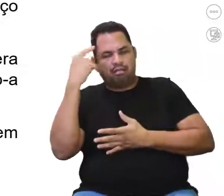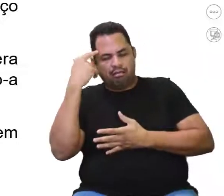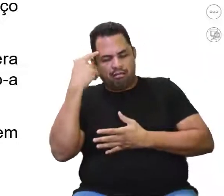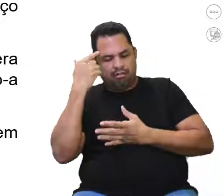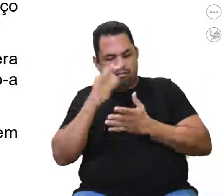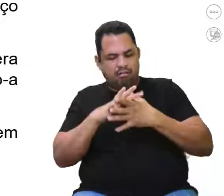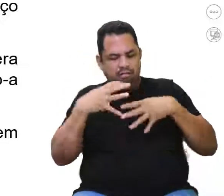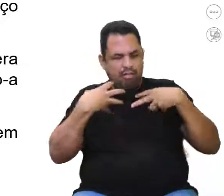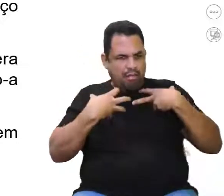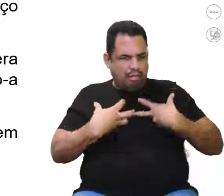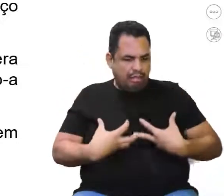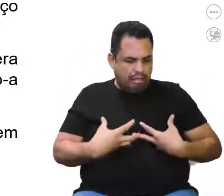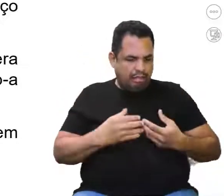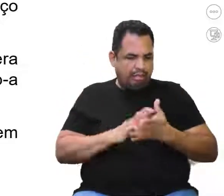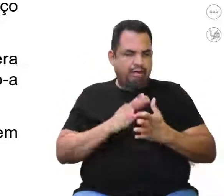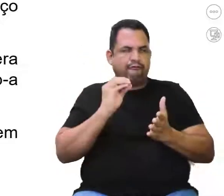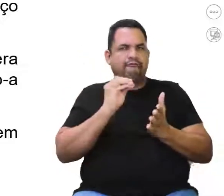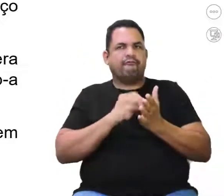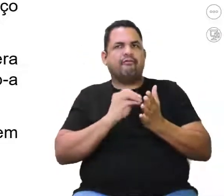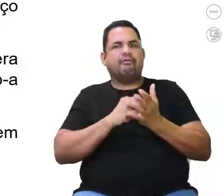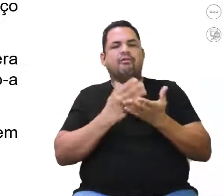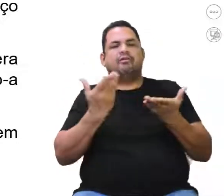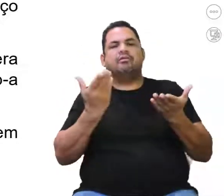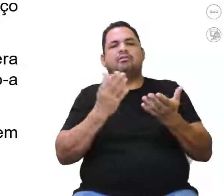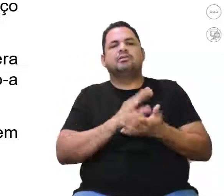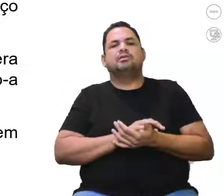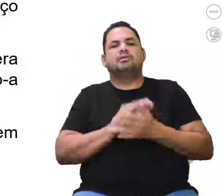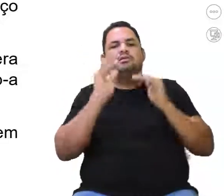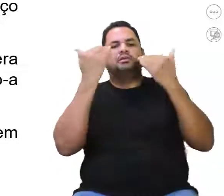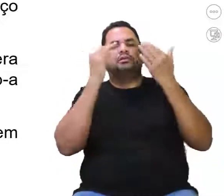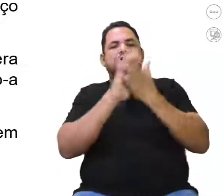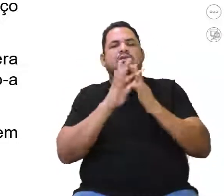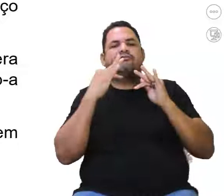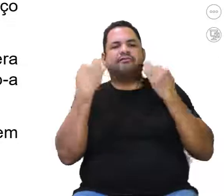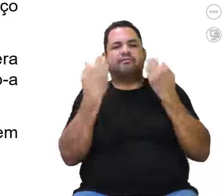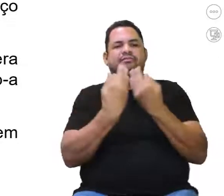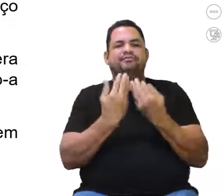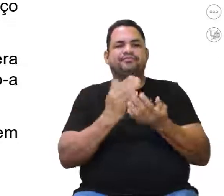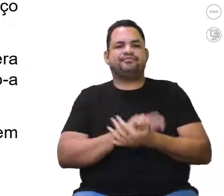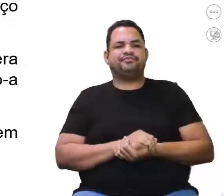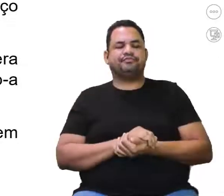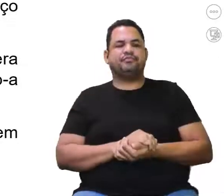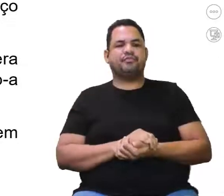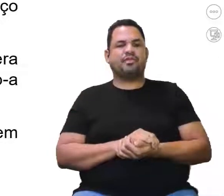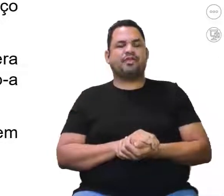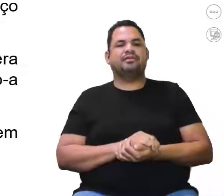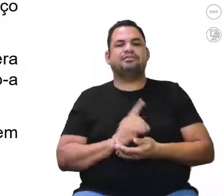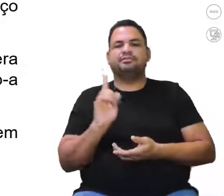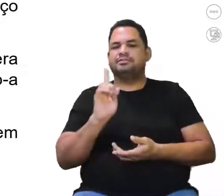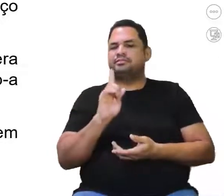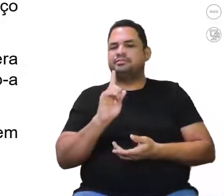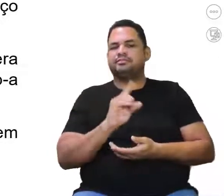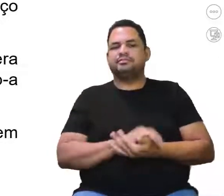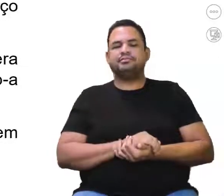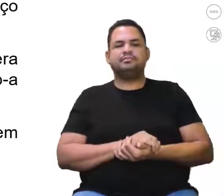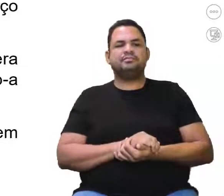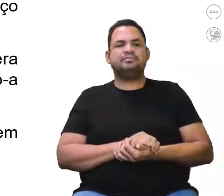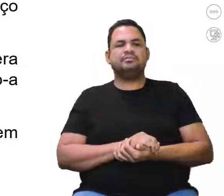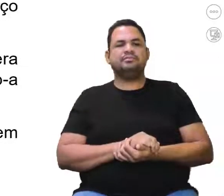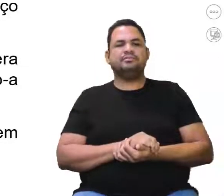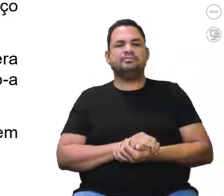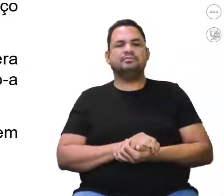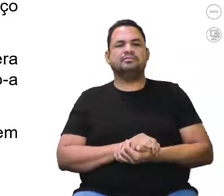de estresse, de falta de atenção à família? Eu acredito que não foi isso que a gente viu no nosso texto, na nossa imagem.